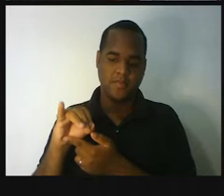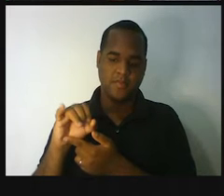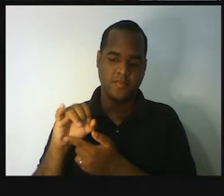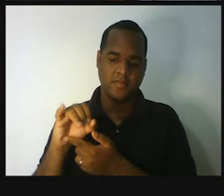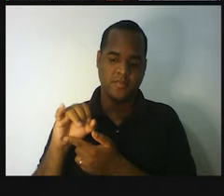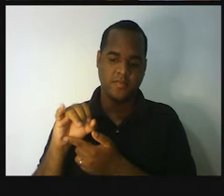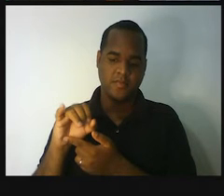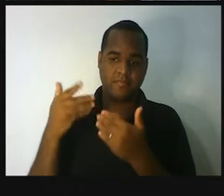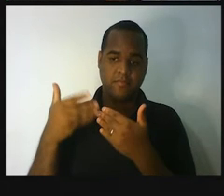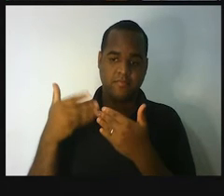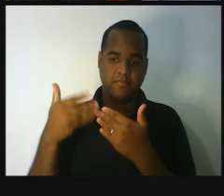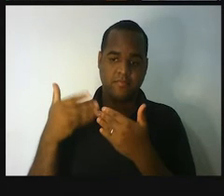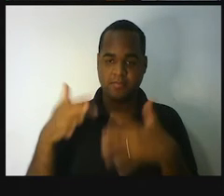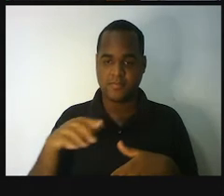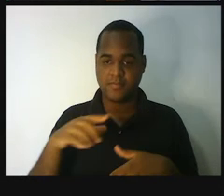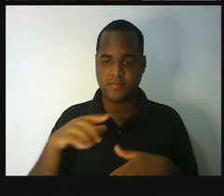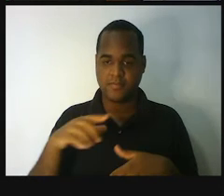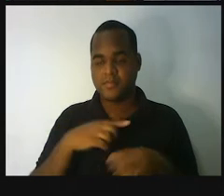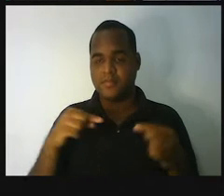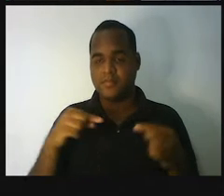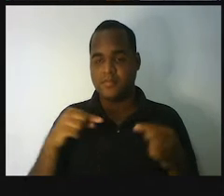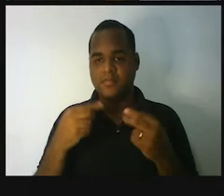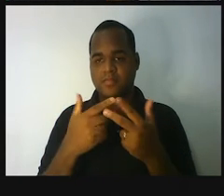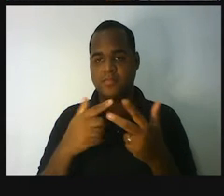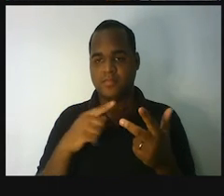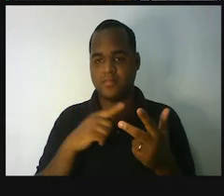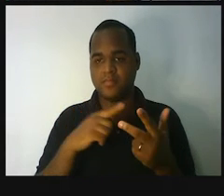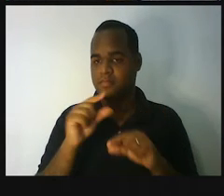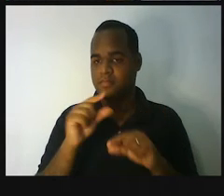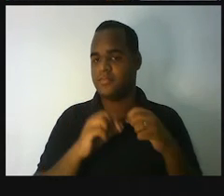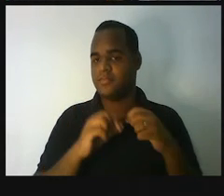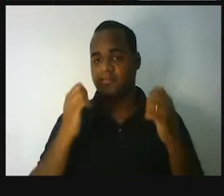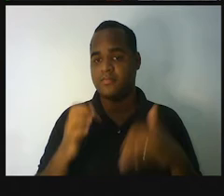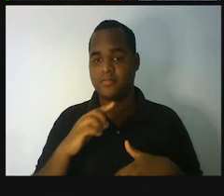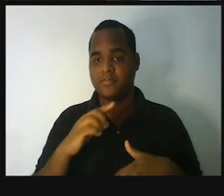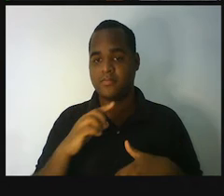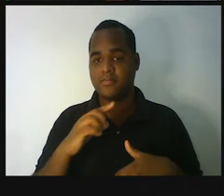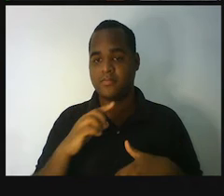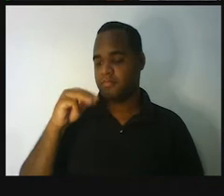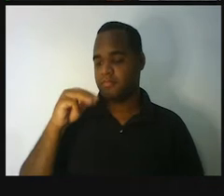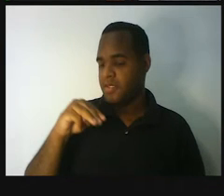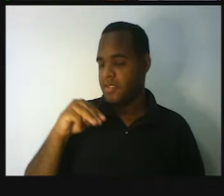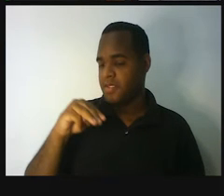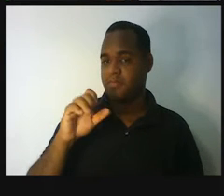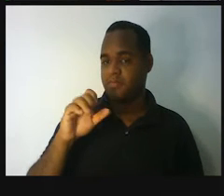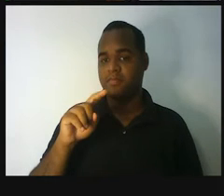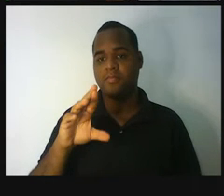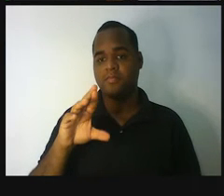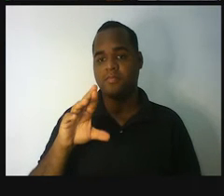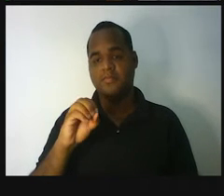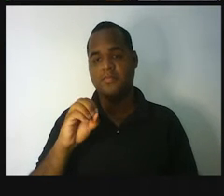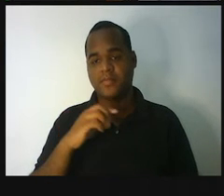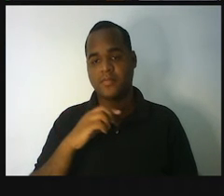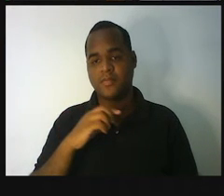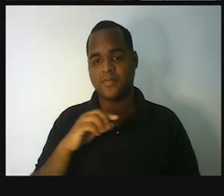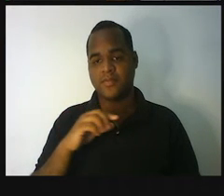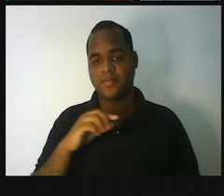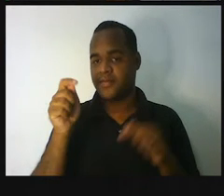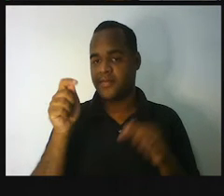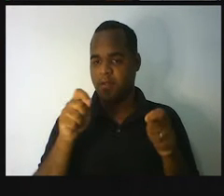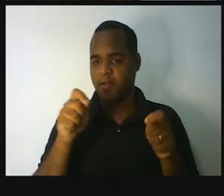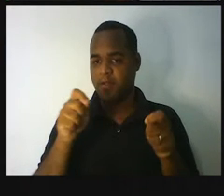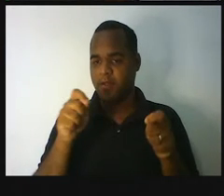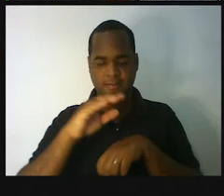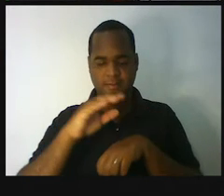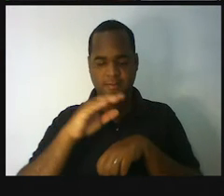partir dela surge em outras. Aqui no Brasil é o metro, né? Basicamente, tudo você pode medir